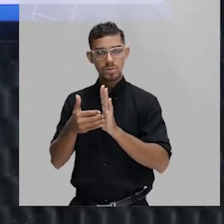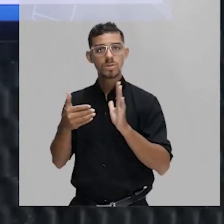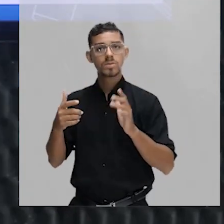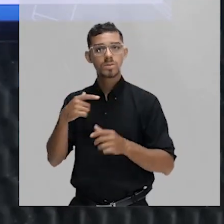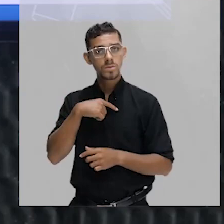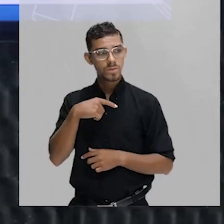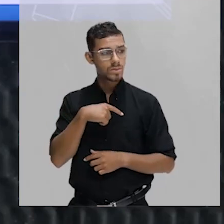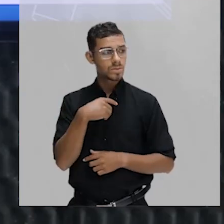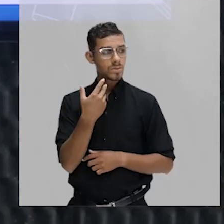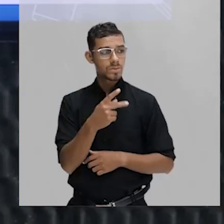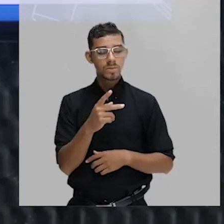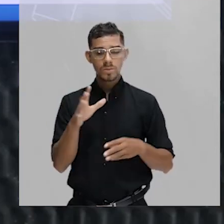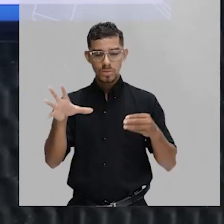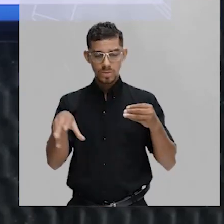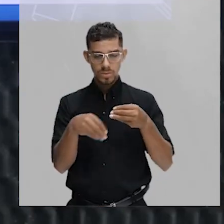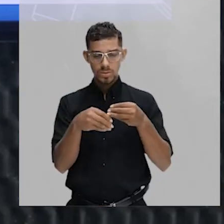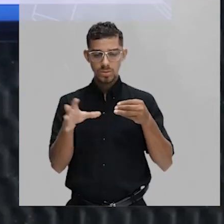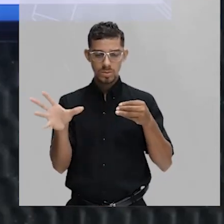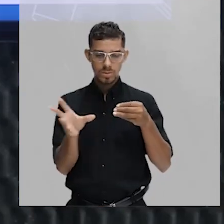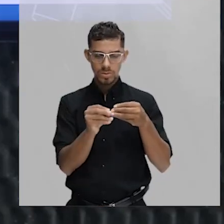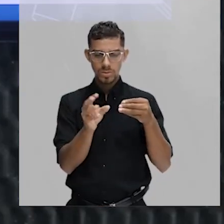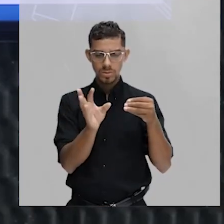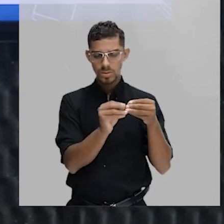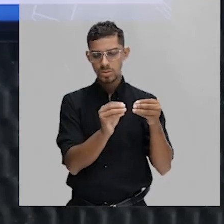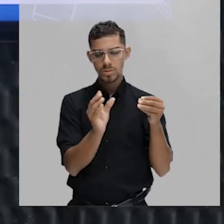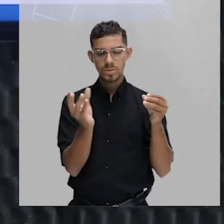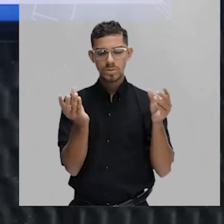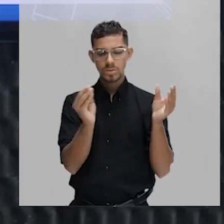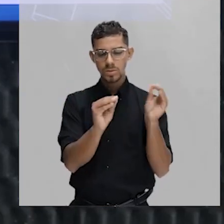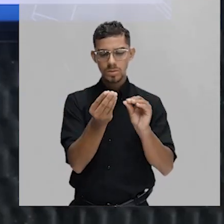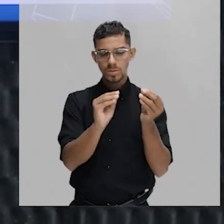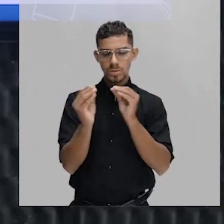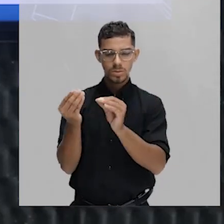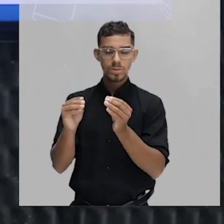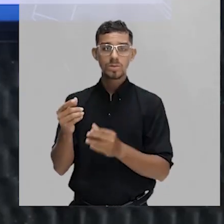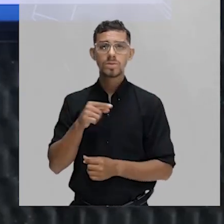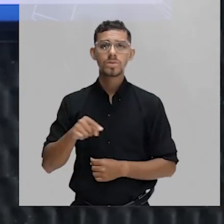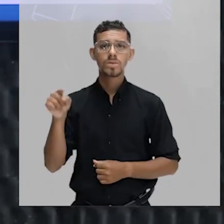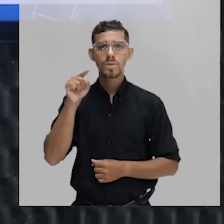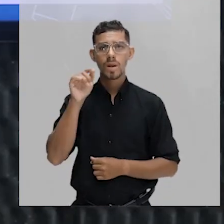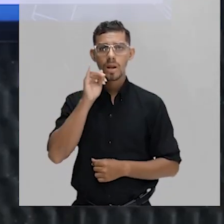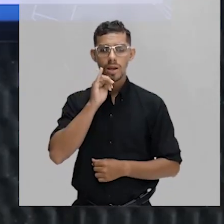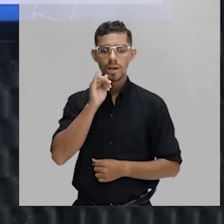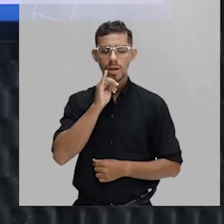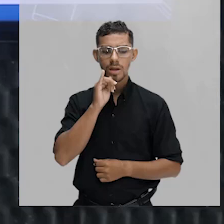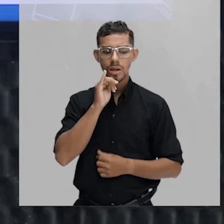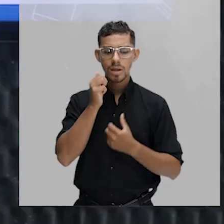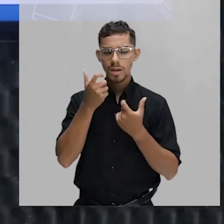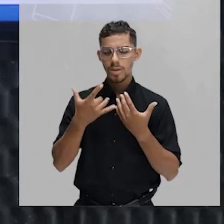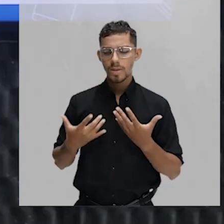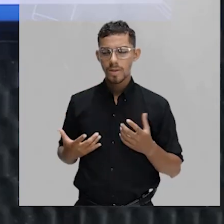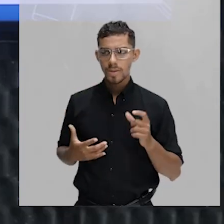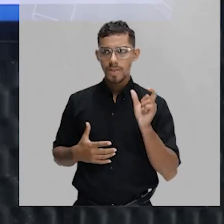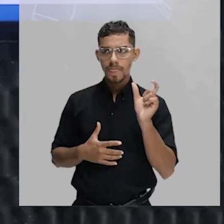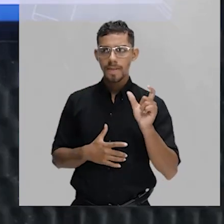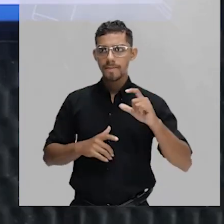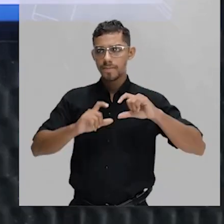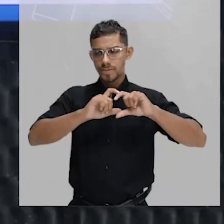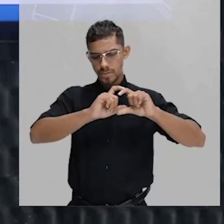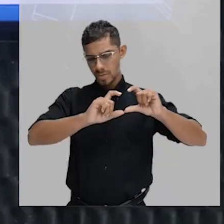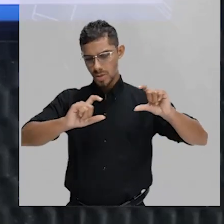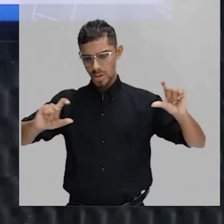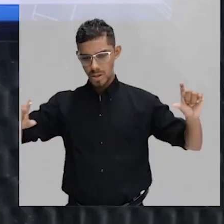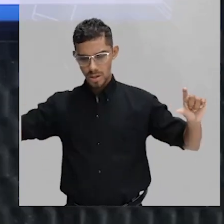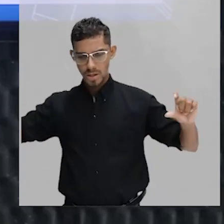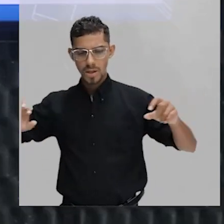genética são juntados. Como vocês podem ver, por exemplo, aqui, essa fita que foi produzida é o meu RNA